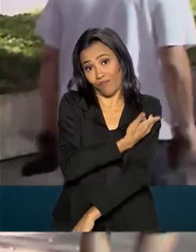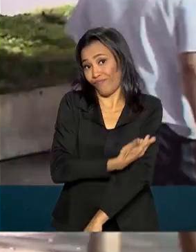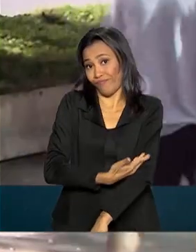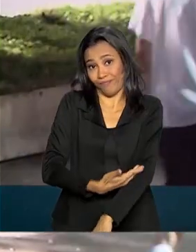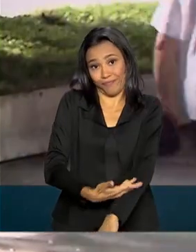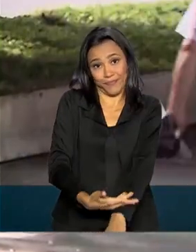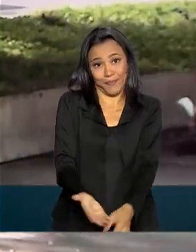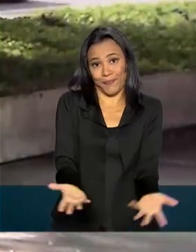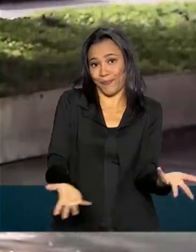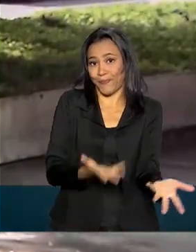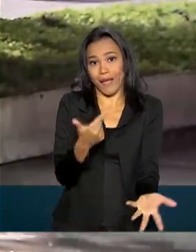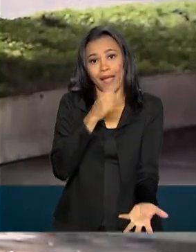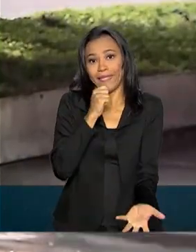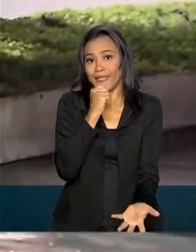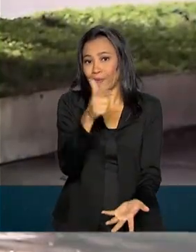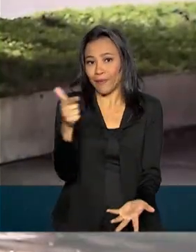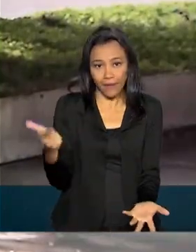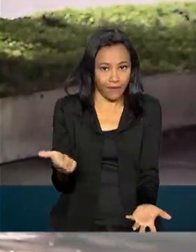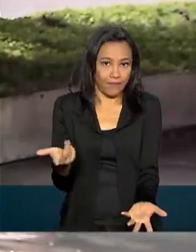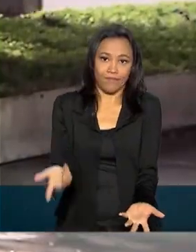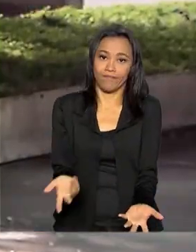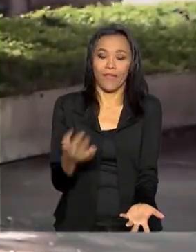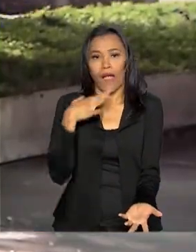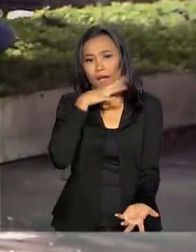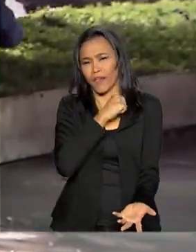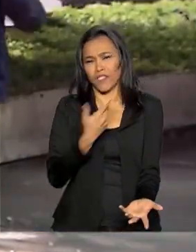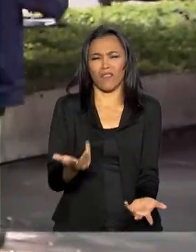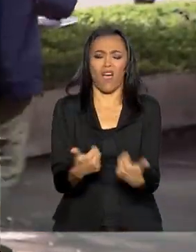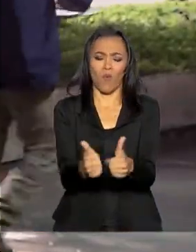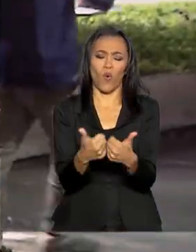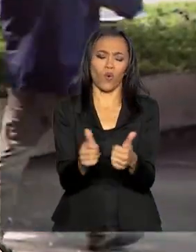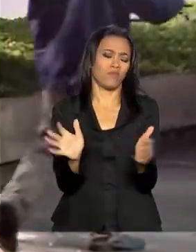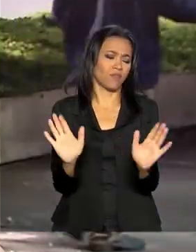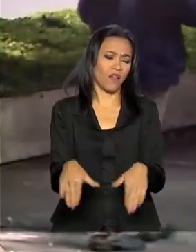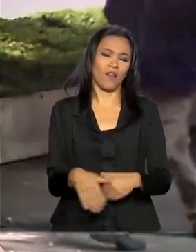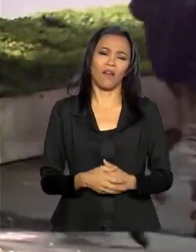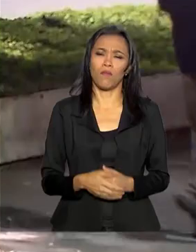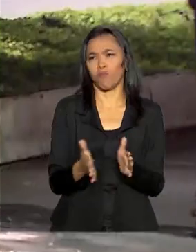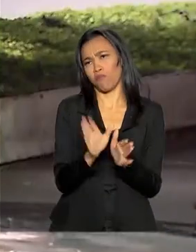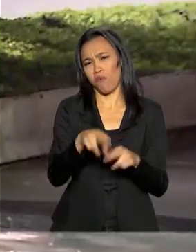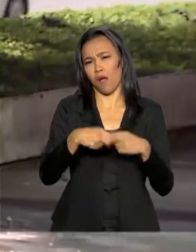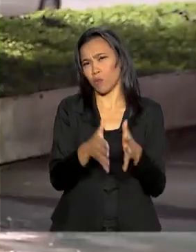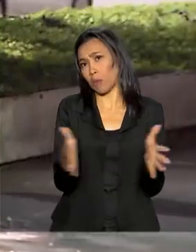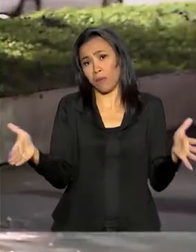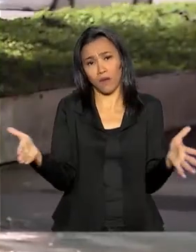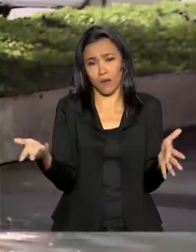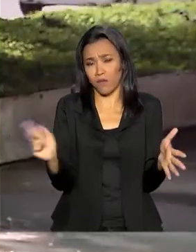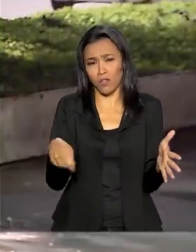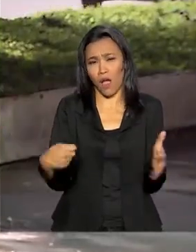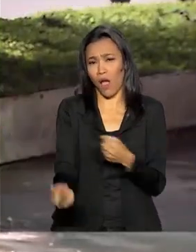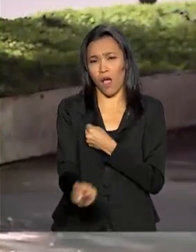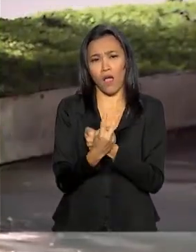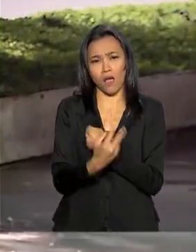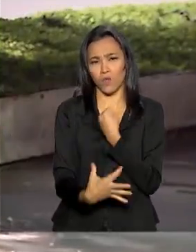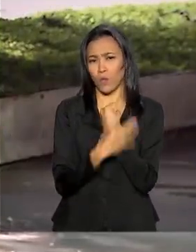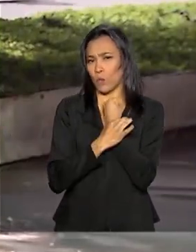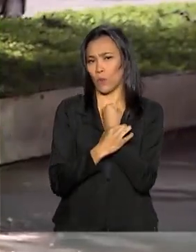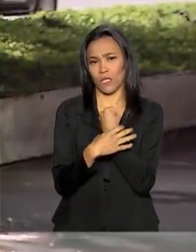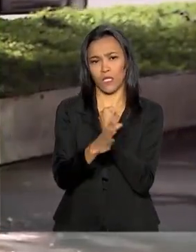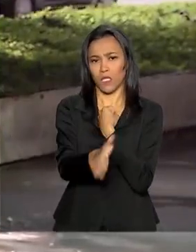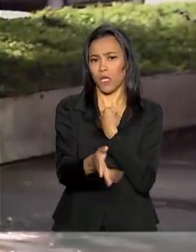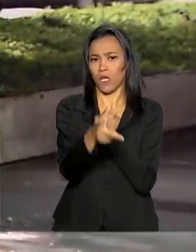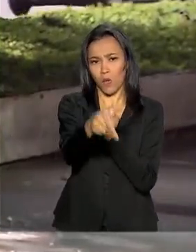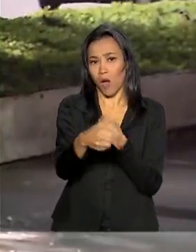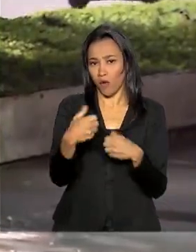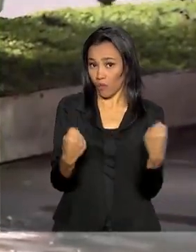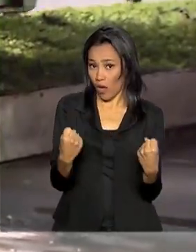maioria não tem esse hábito ainda ou acha que o ônibus por si só, só pelo tamanho dele talvez, já traz uma segurança maior do que se estivesse